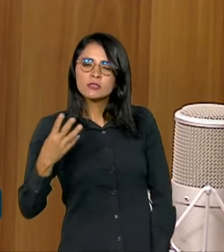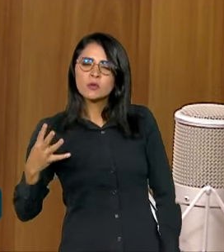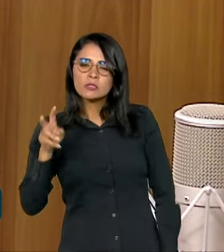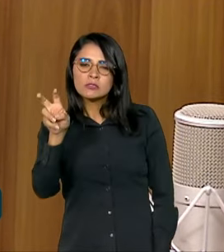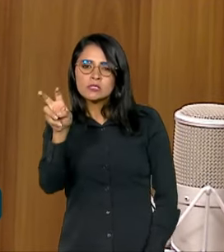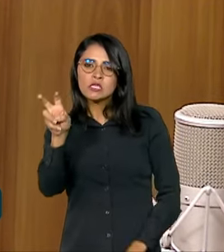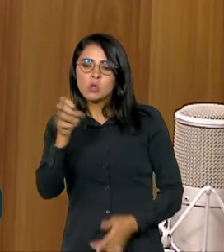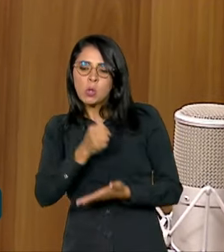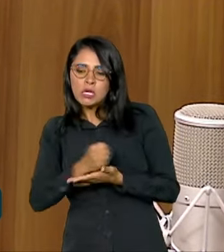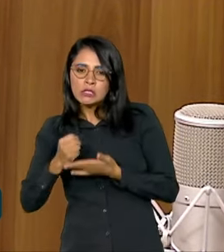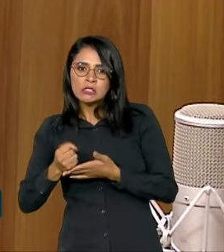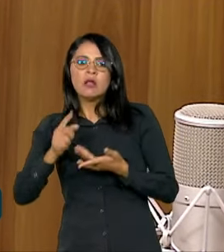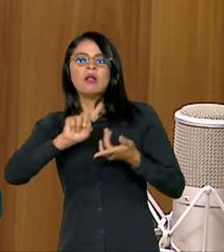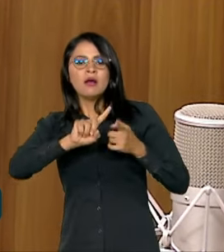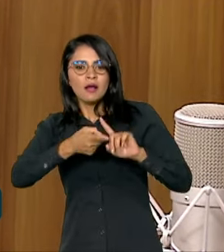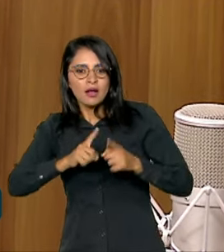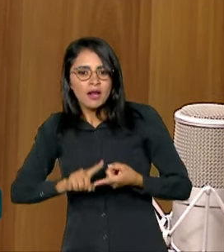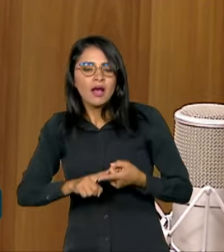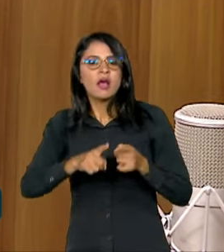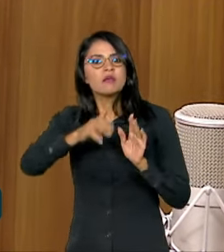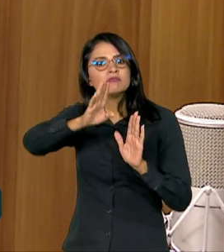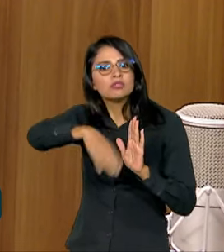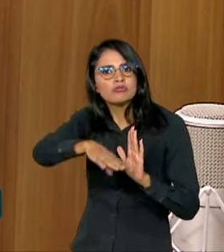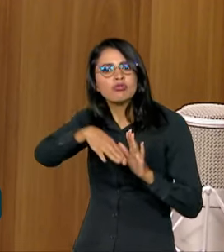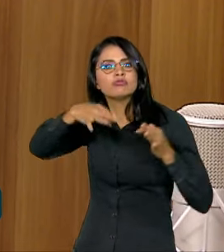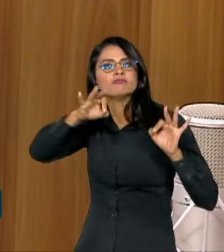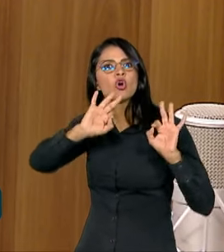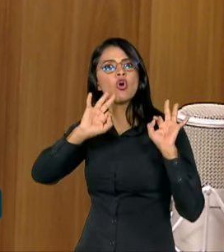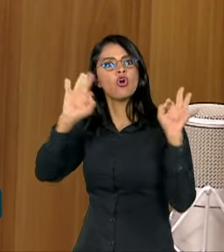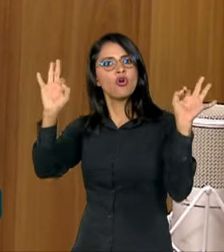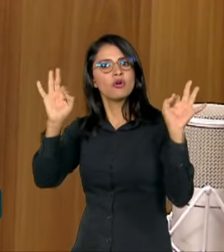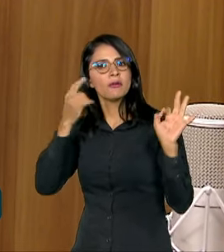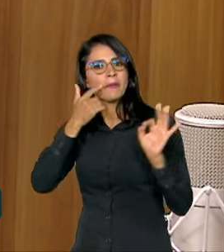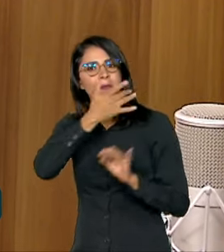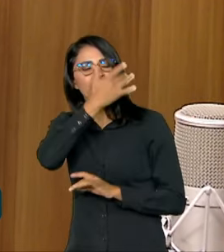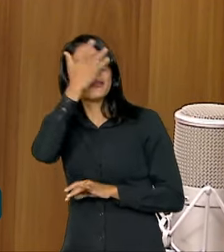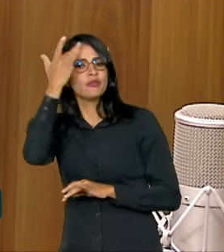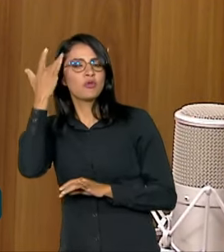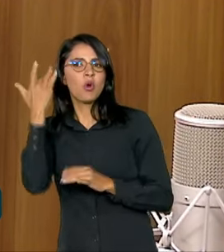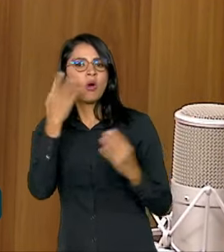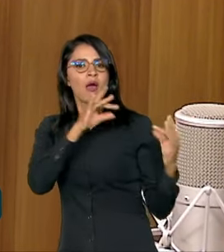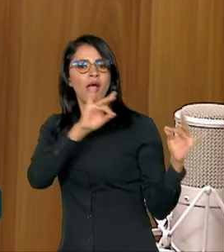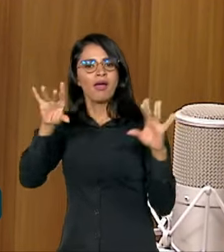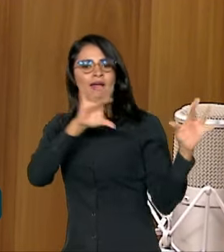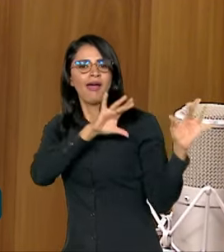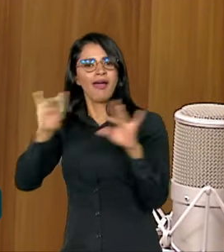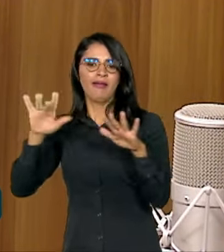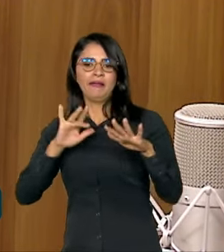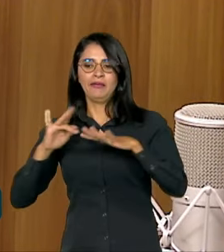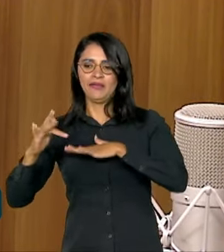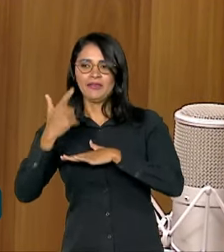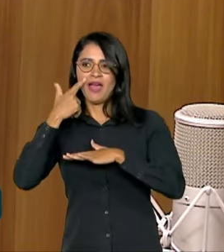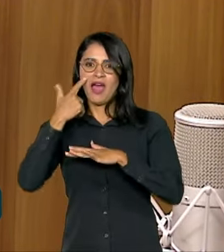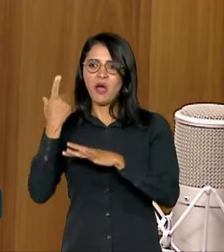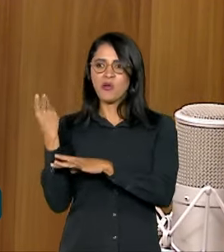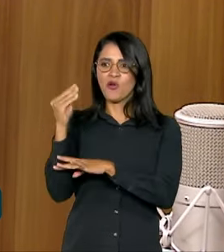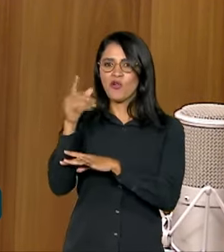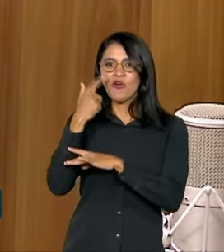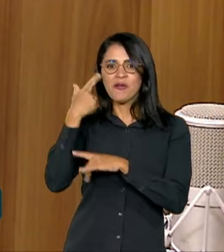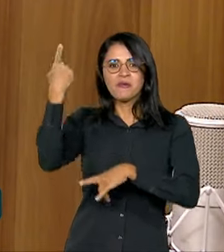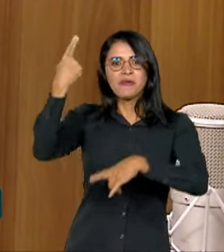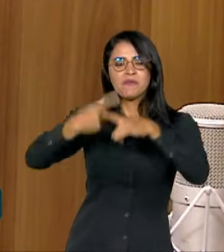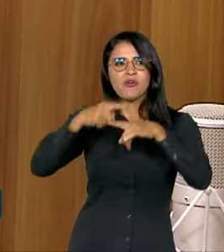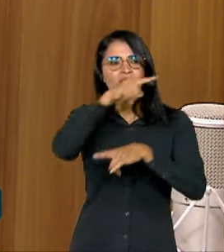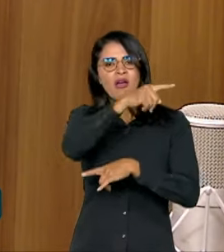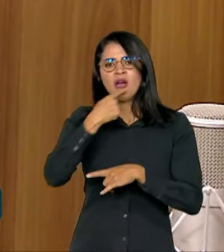quatro, cinco contratos com esses descontos que são para valer. Tanto que muita gente compartilha nas redes sociais, posta ali, porque são